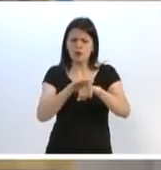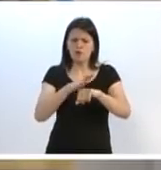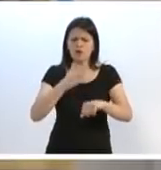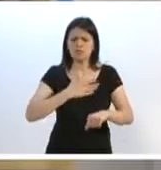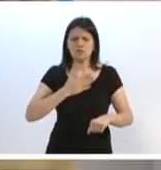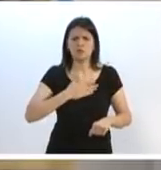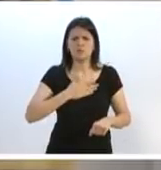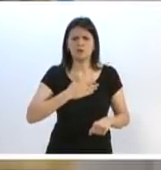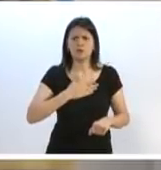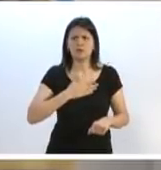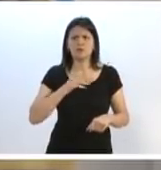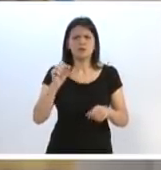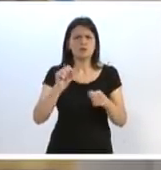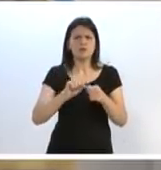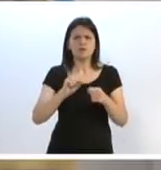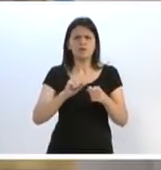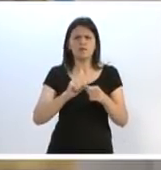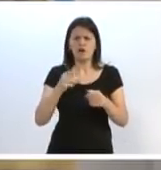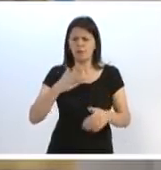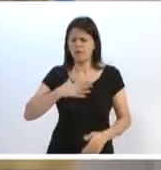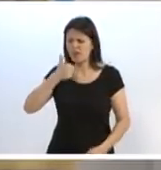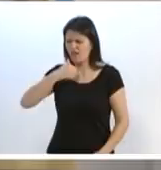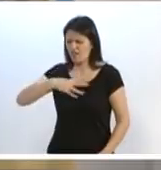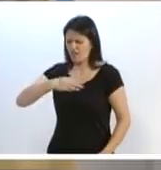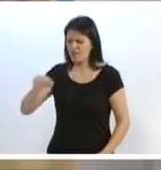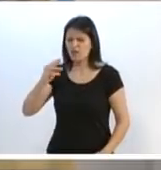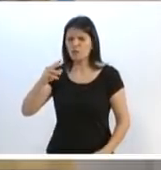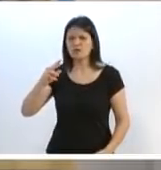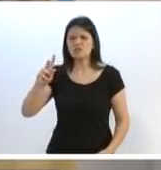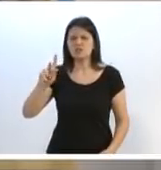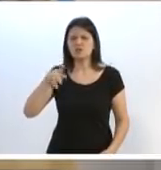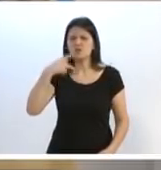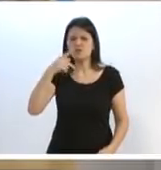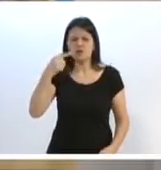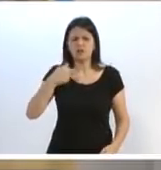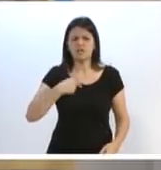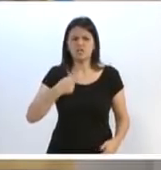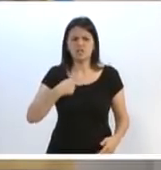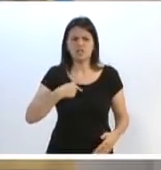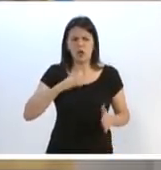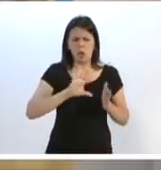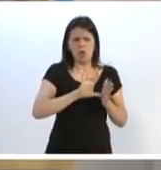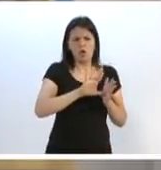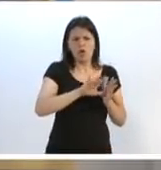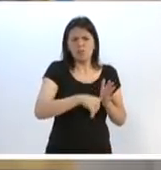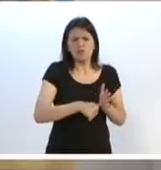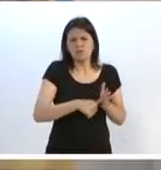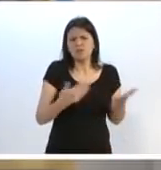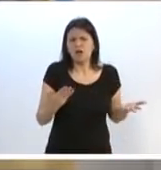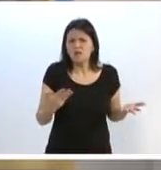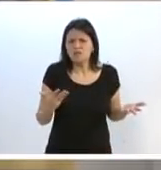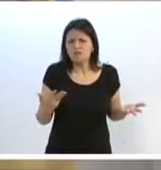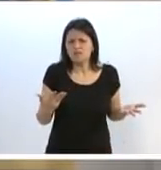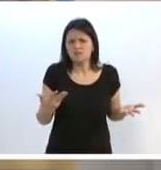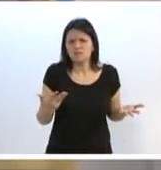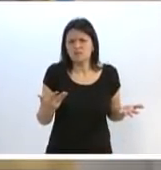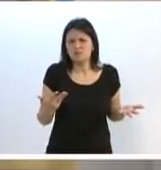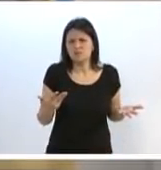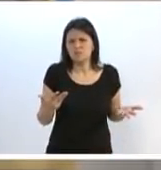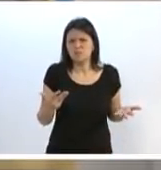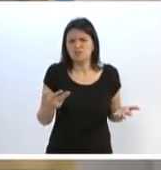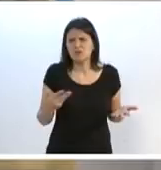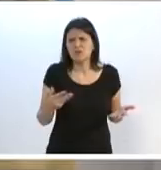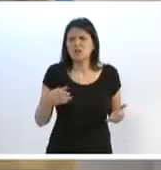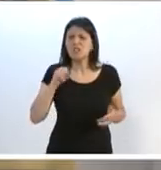faça a minha filha saber que eu sou um bandido. Que se eu sou bandido, eu vou provar que tem mais bandido aqui dentro. Que se eu sou bandido, eu vou